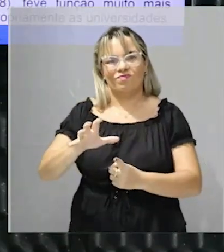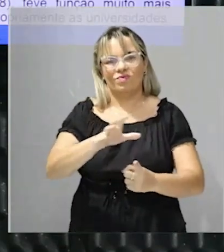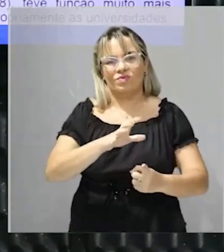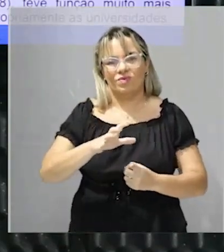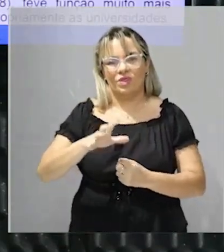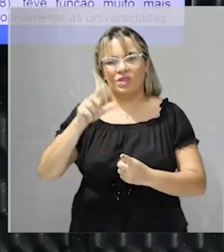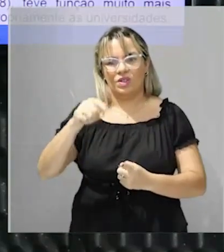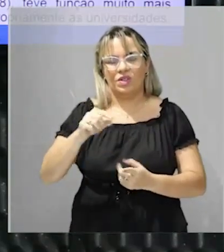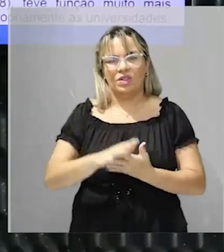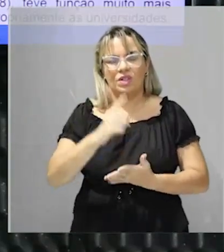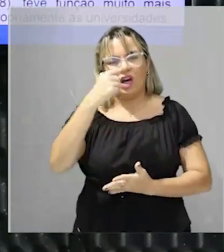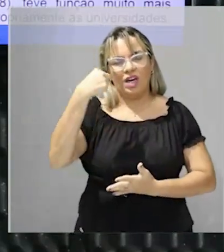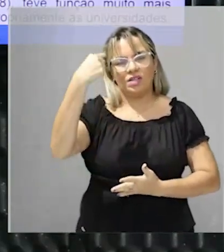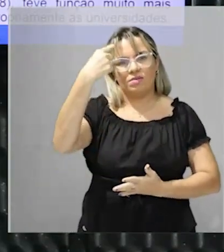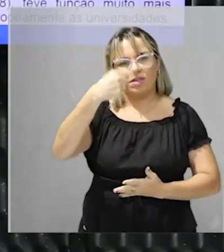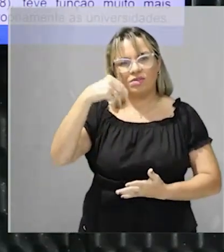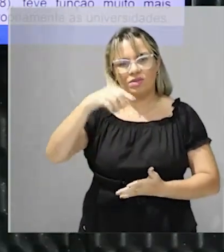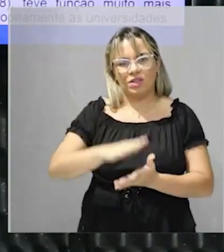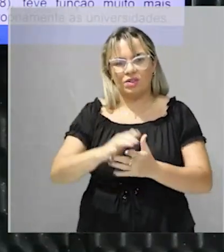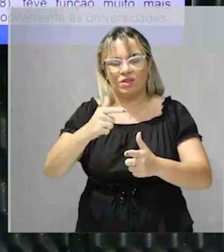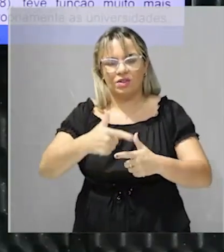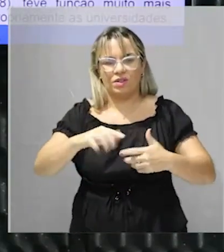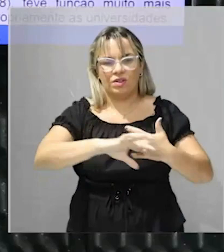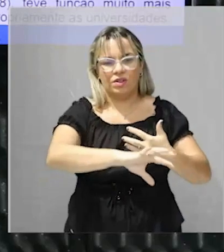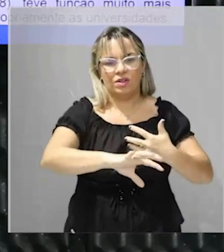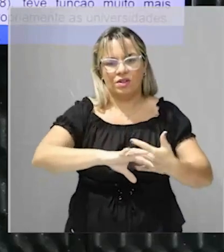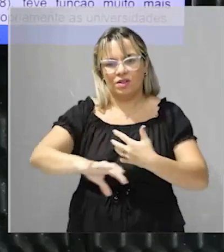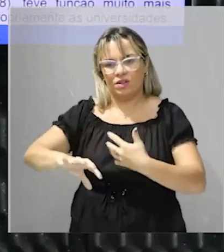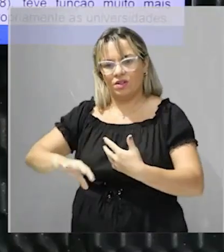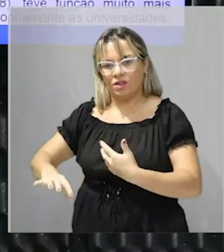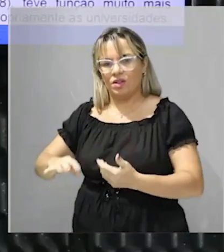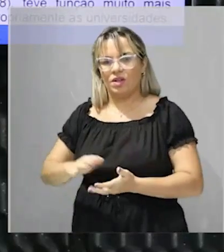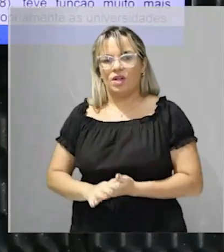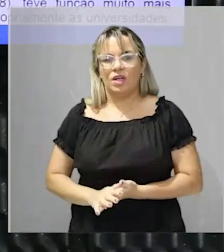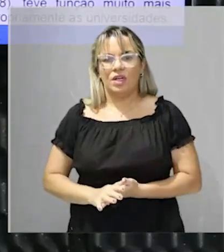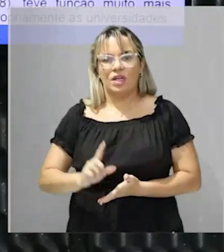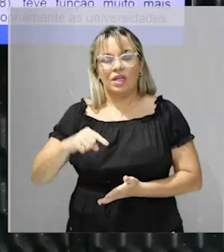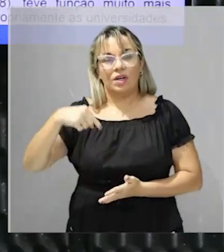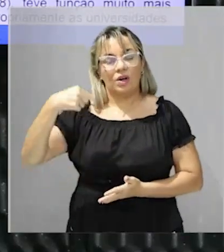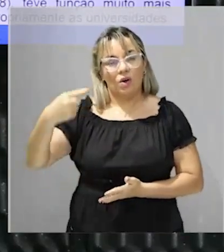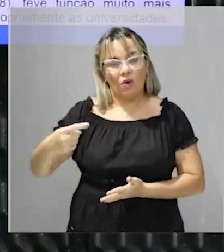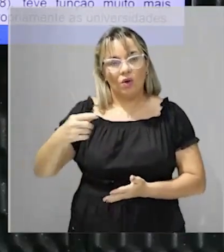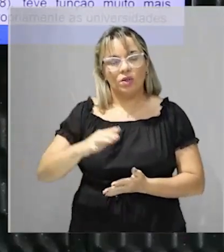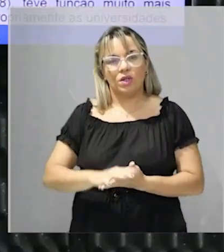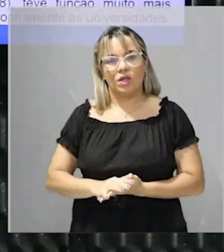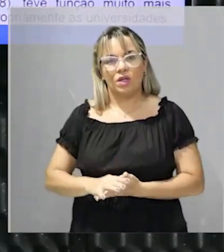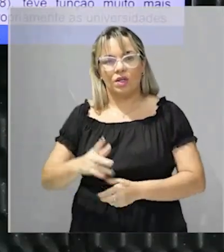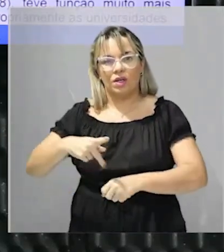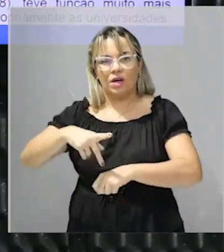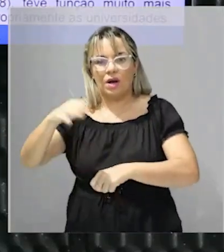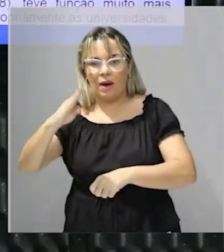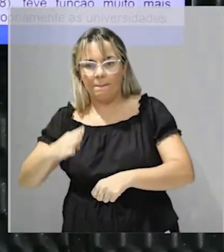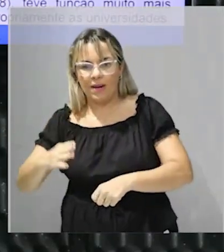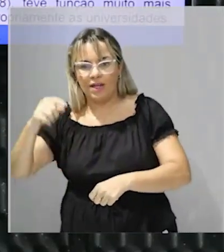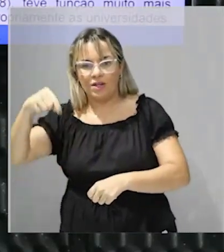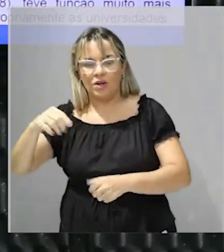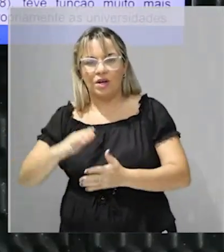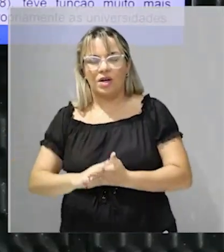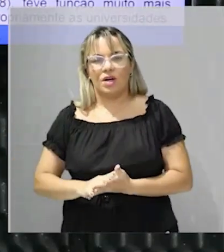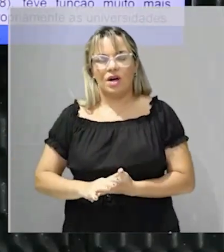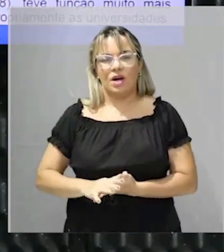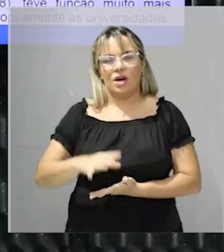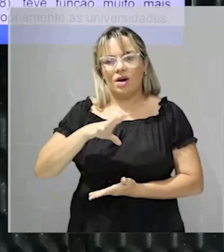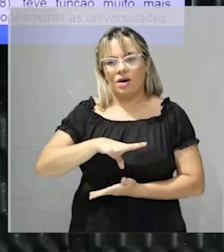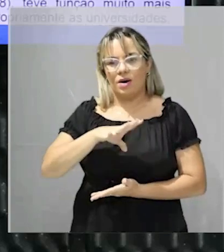coesão ideológica e parte significativa da sociedade colonial brasileira. Portugal, palavra do José Murilo de Carvalho,